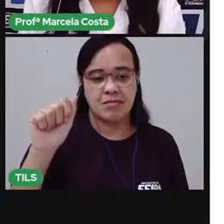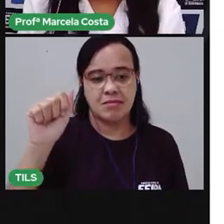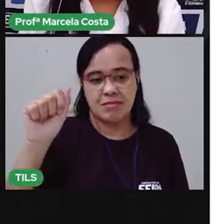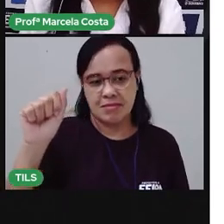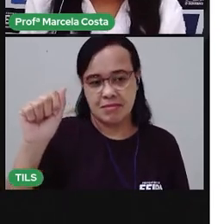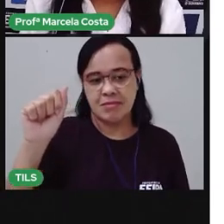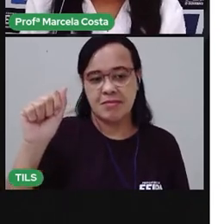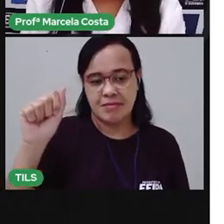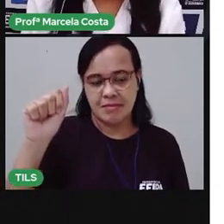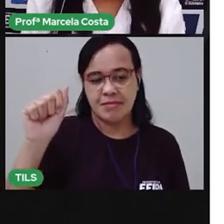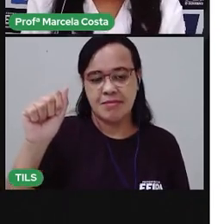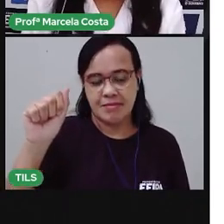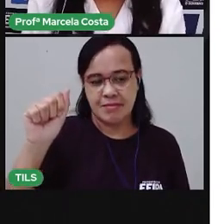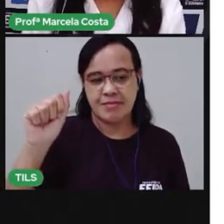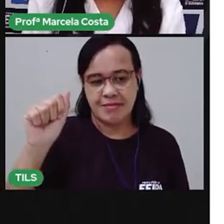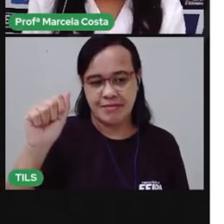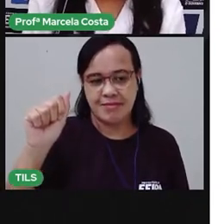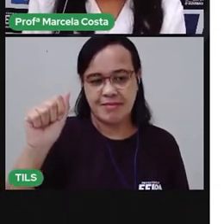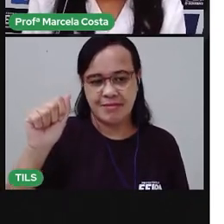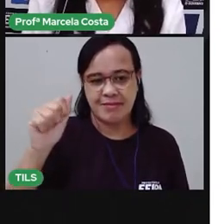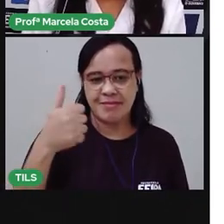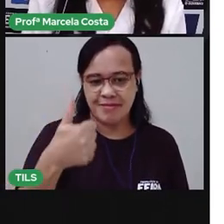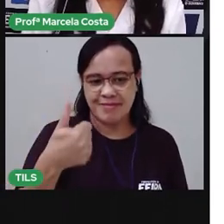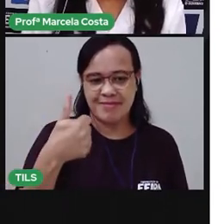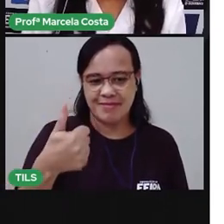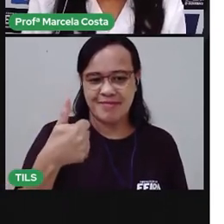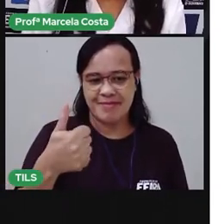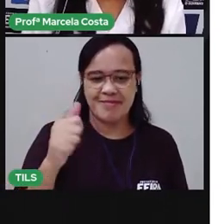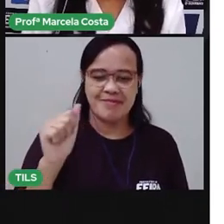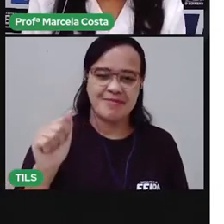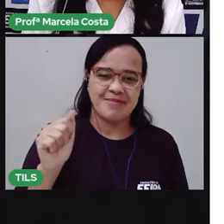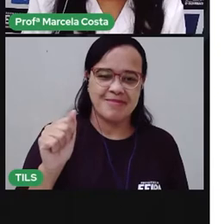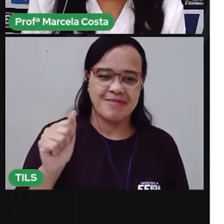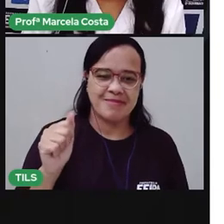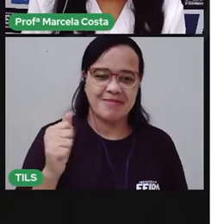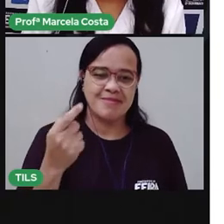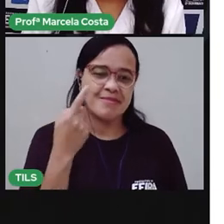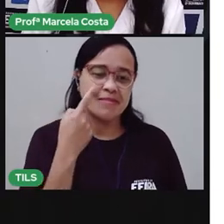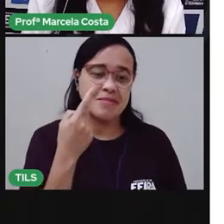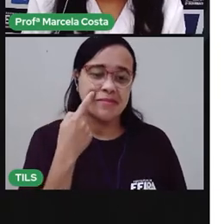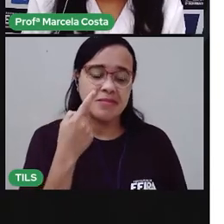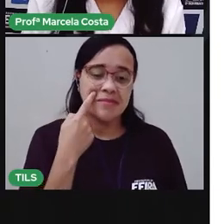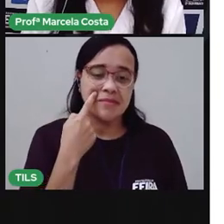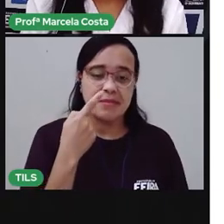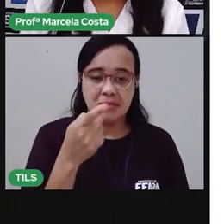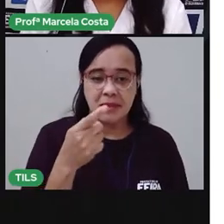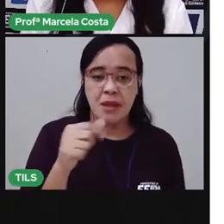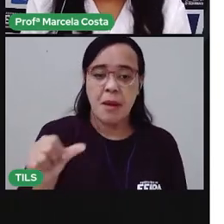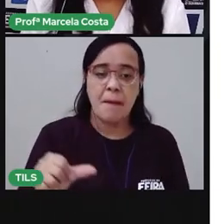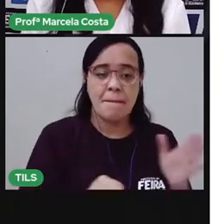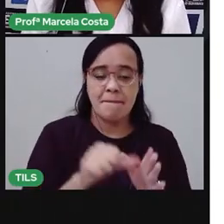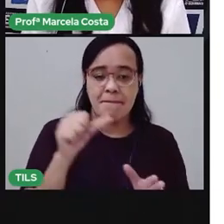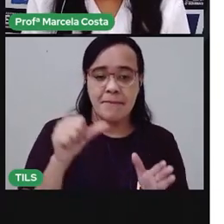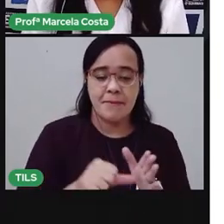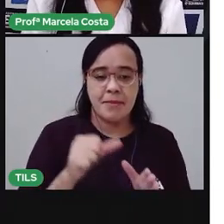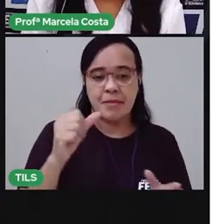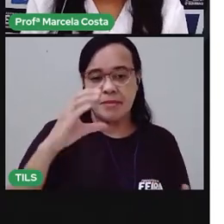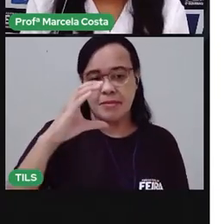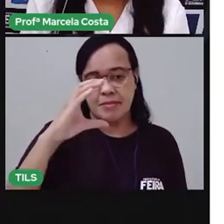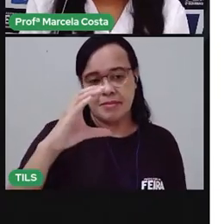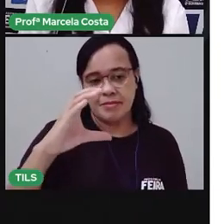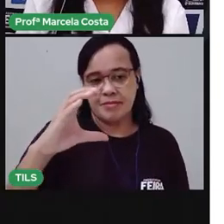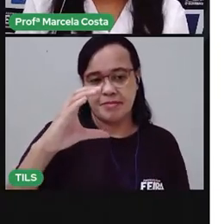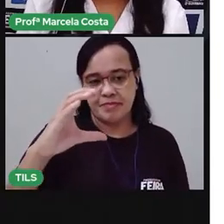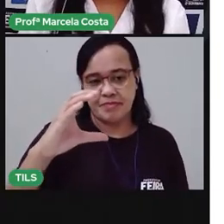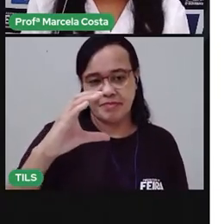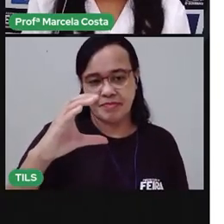Letra A. Muito bem. Vamos ver a primeira sílaba dessa palavra. Quais letras